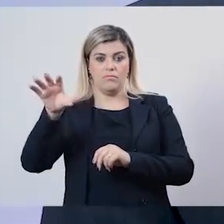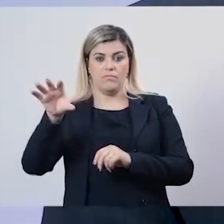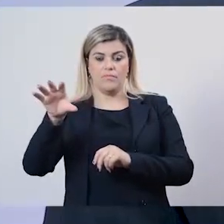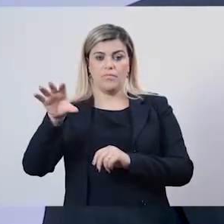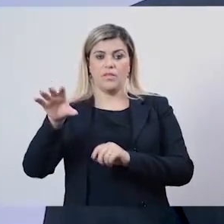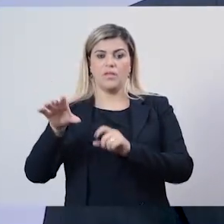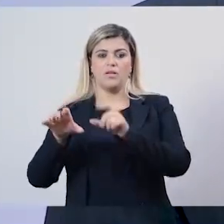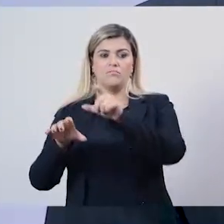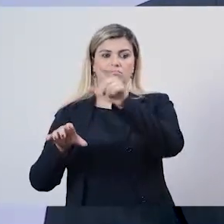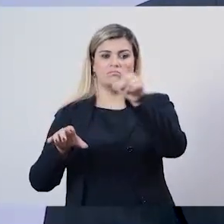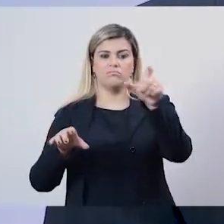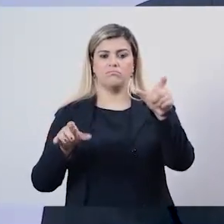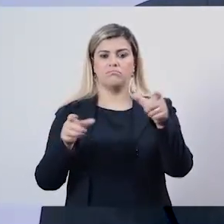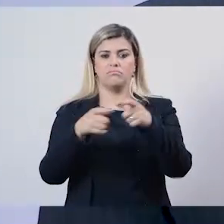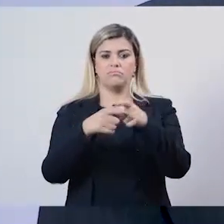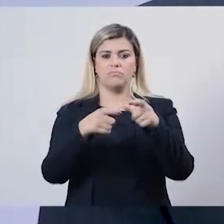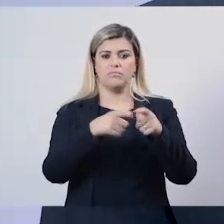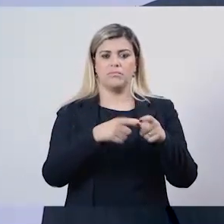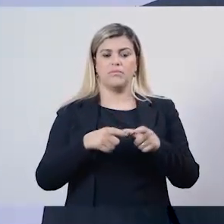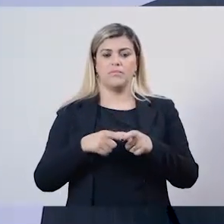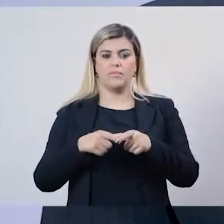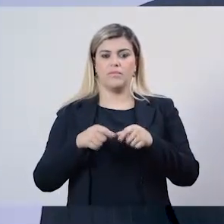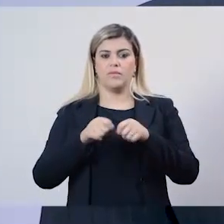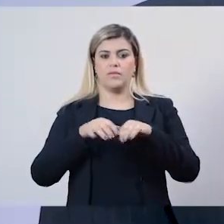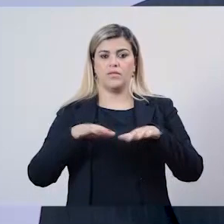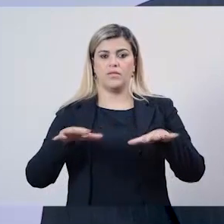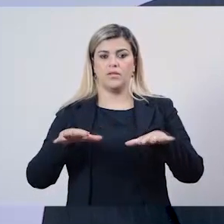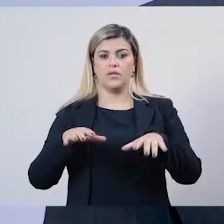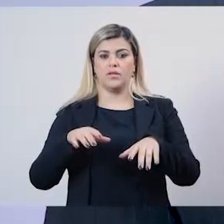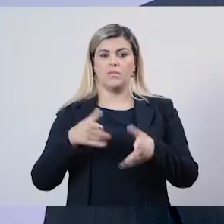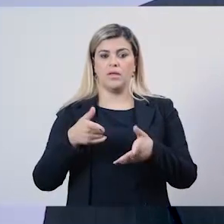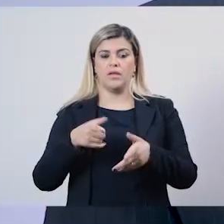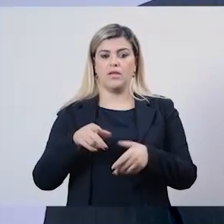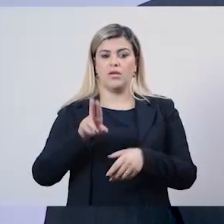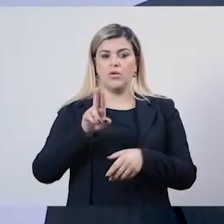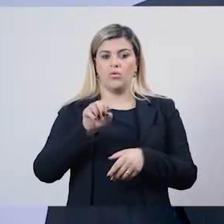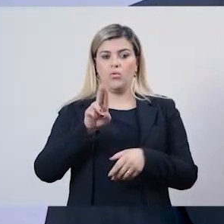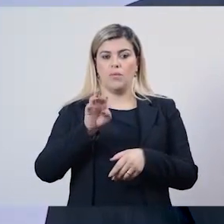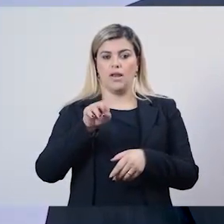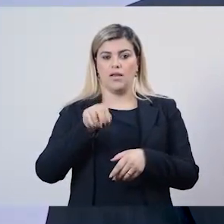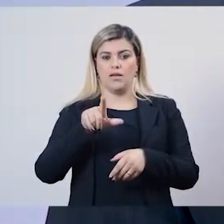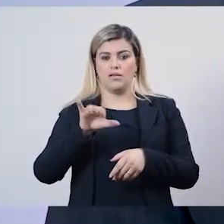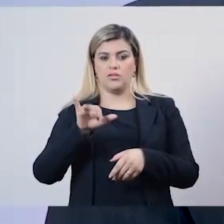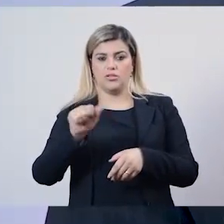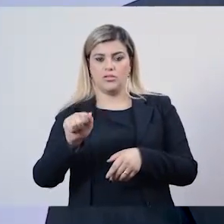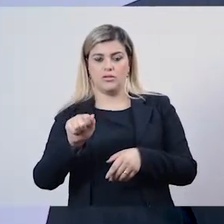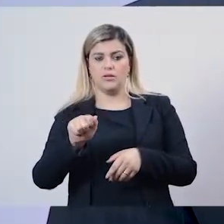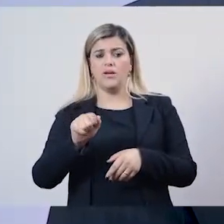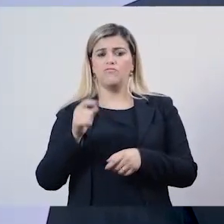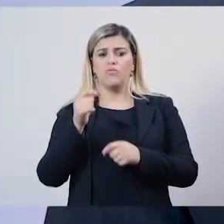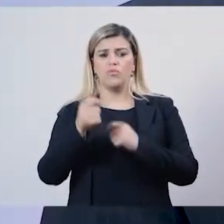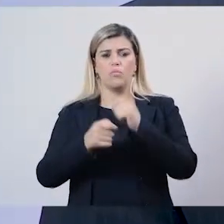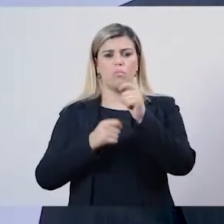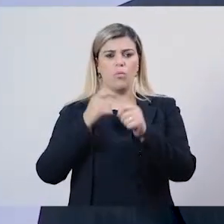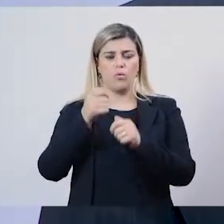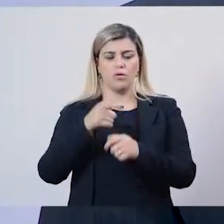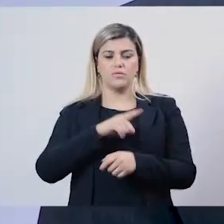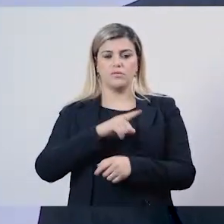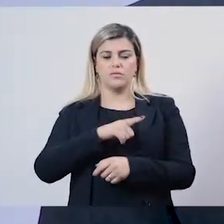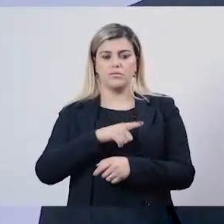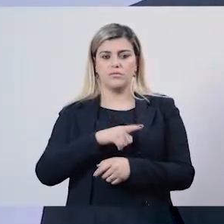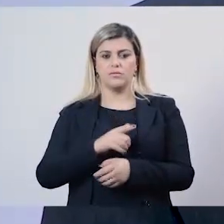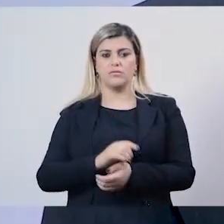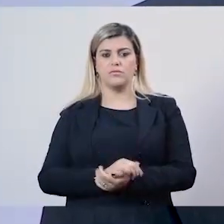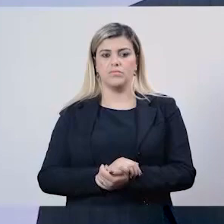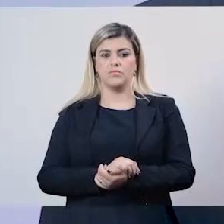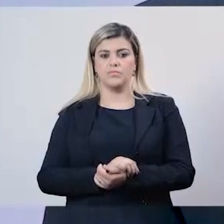instalando regionais pequenas, por exemplo, Uberlândia, foram poucas. E nos